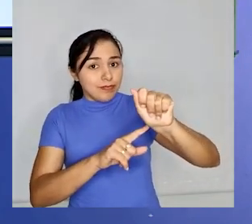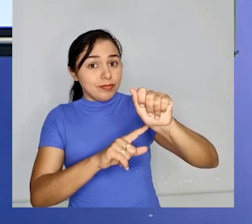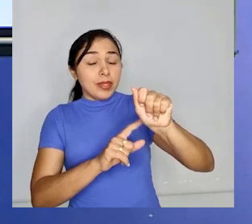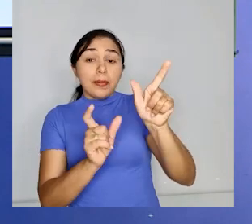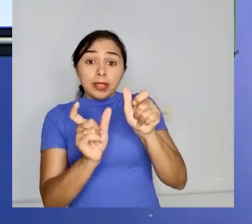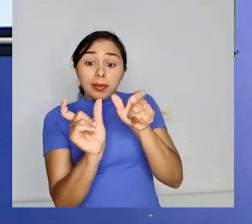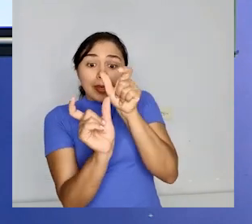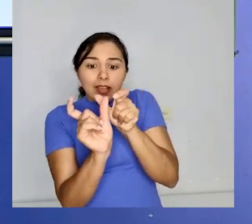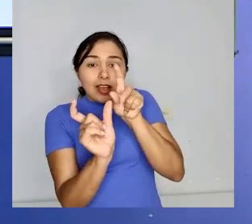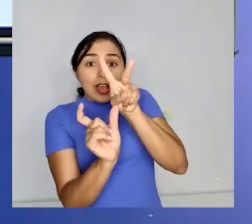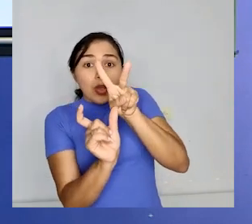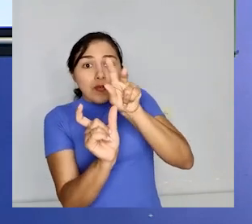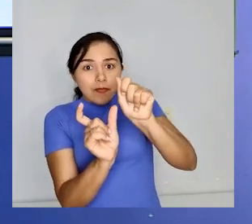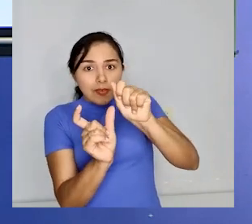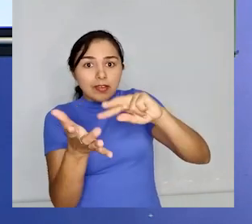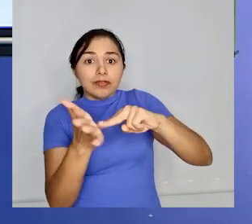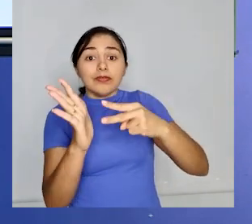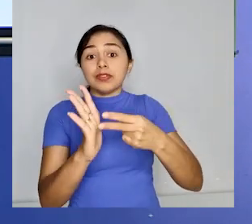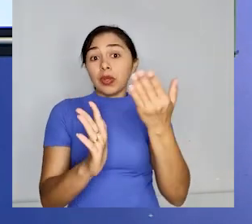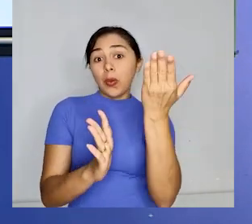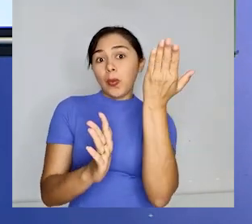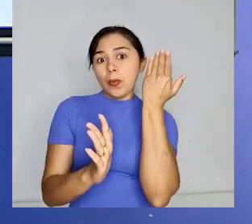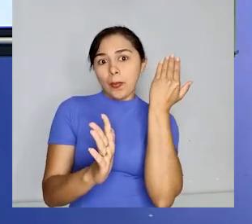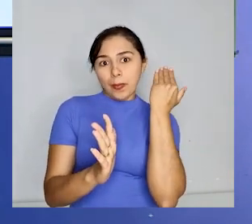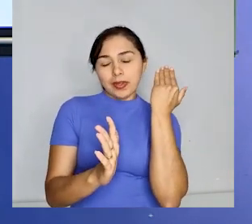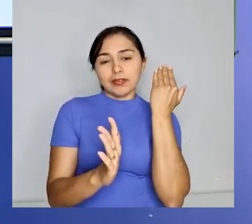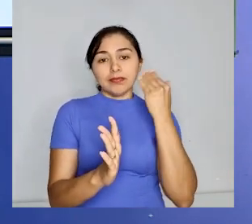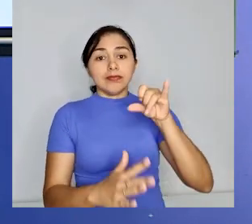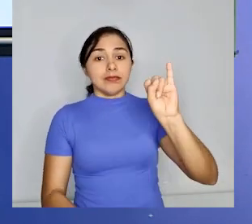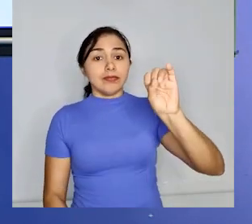pretérito imperfeito do indicativo desse verbo.